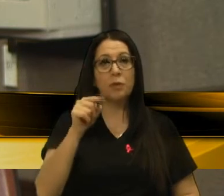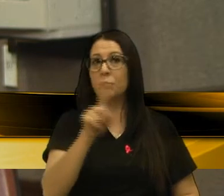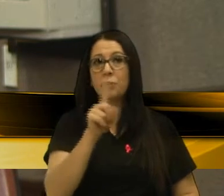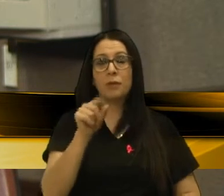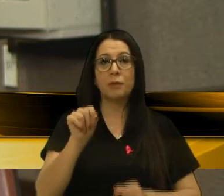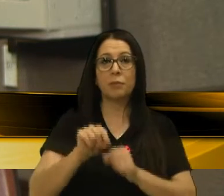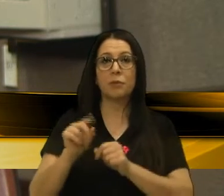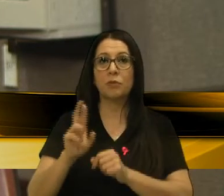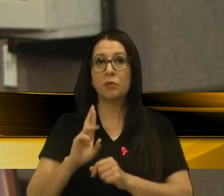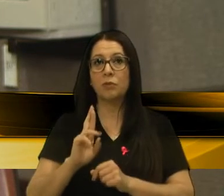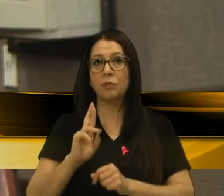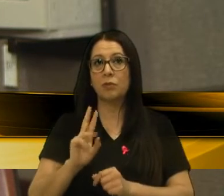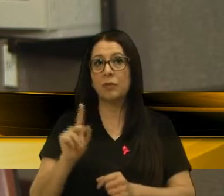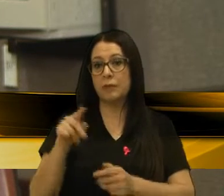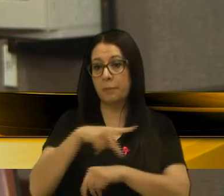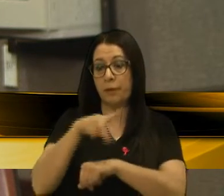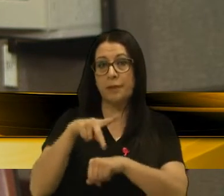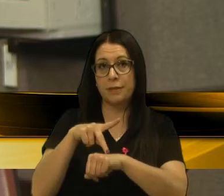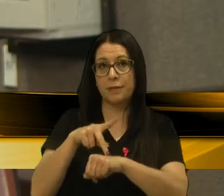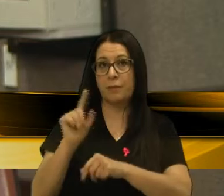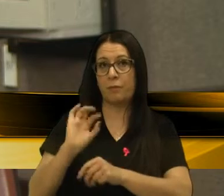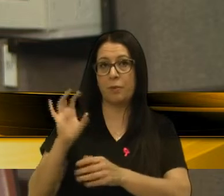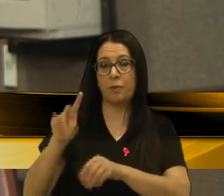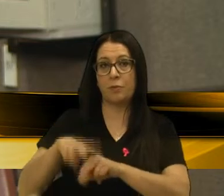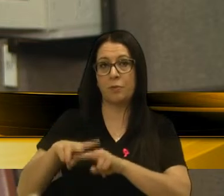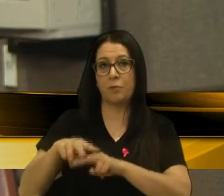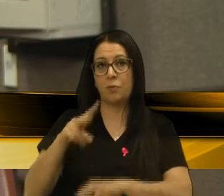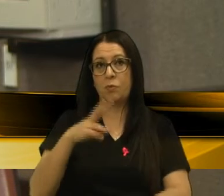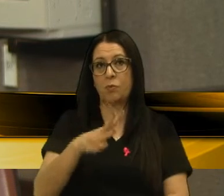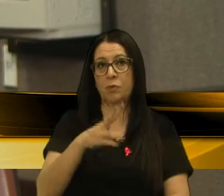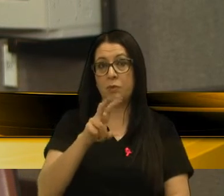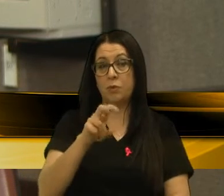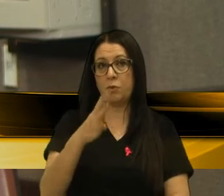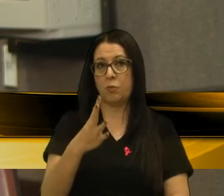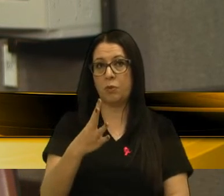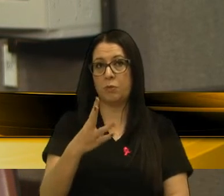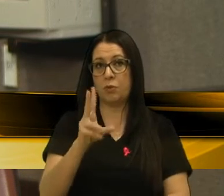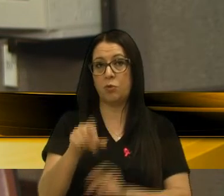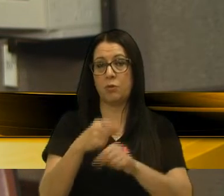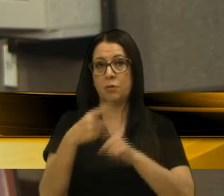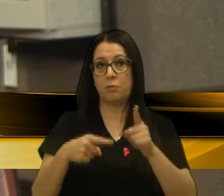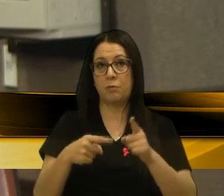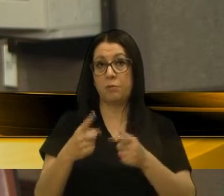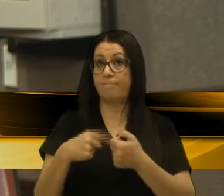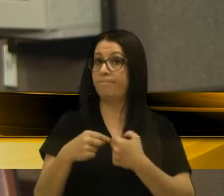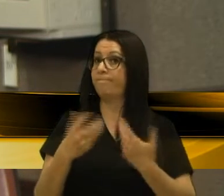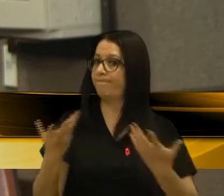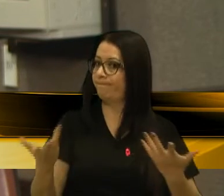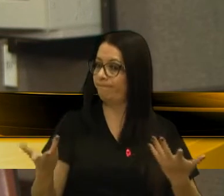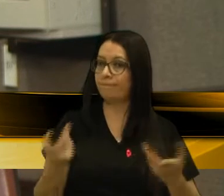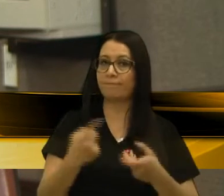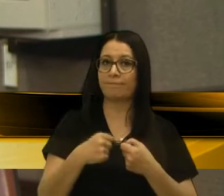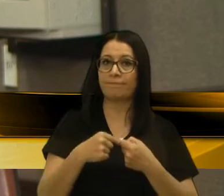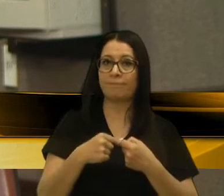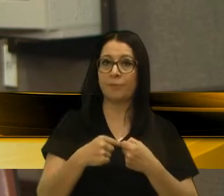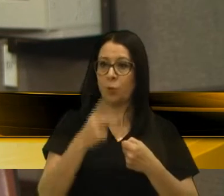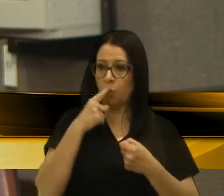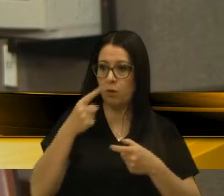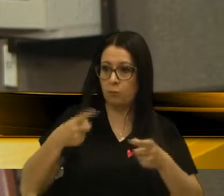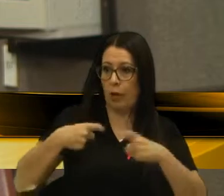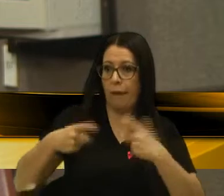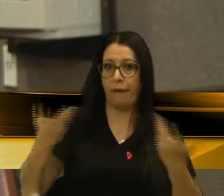nossa cidade, no nosso país. Mas 454 em dois anos e meio numa cidade, é uma cidade de zona de guerra.